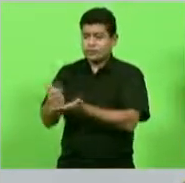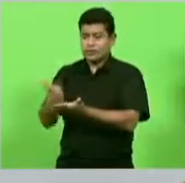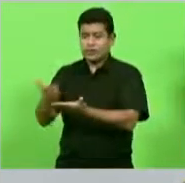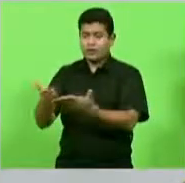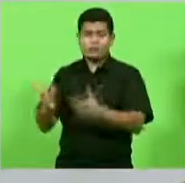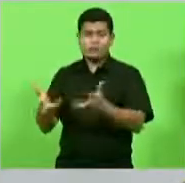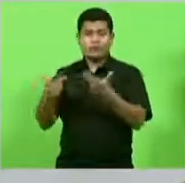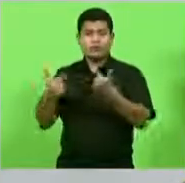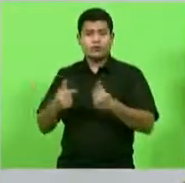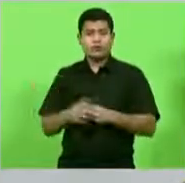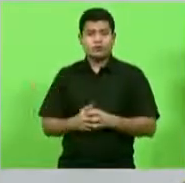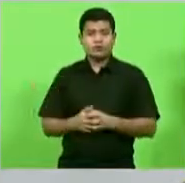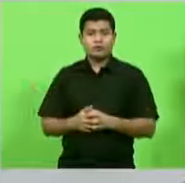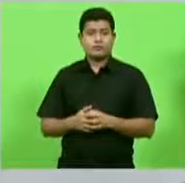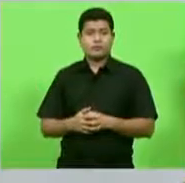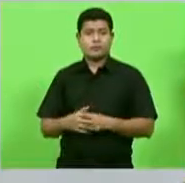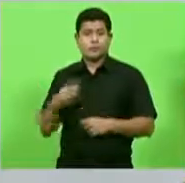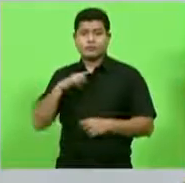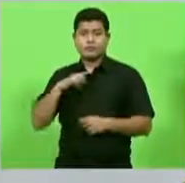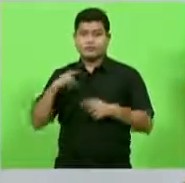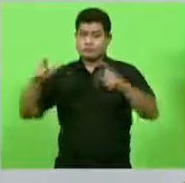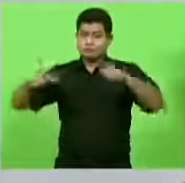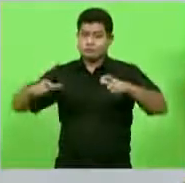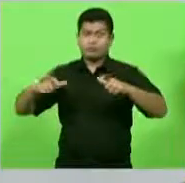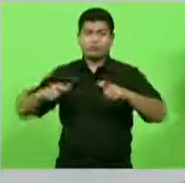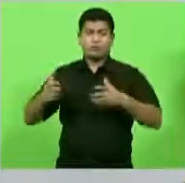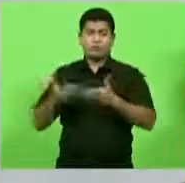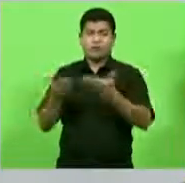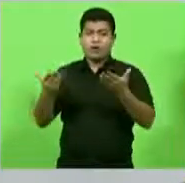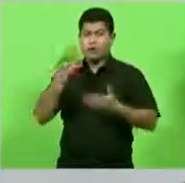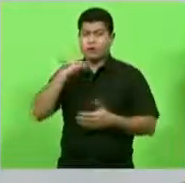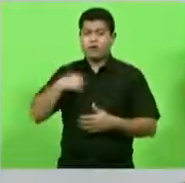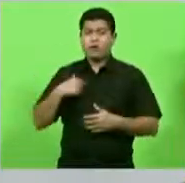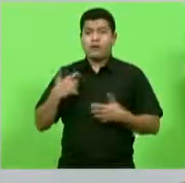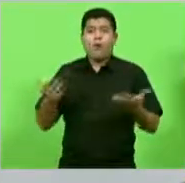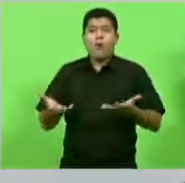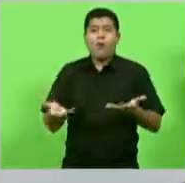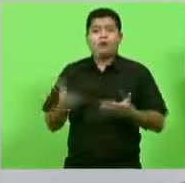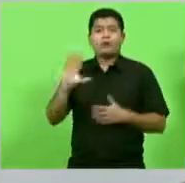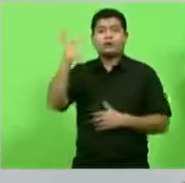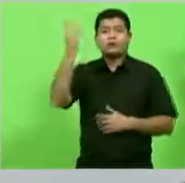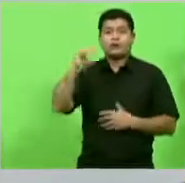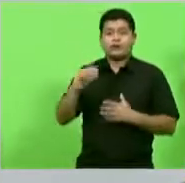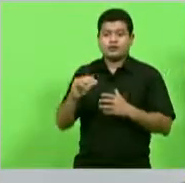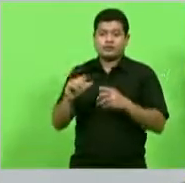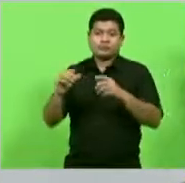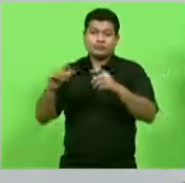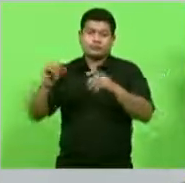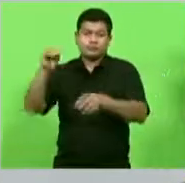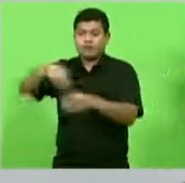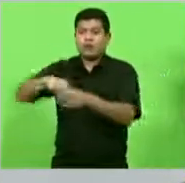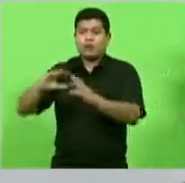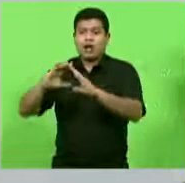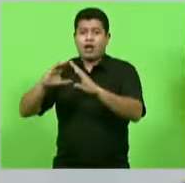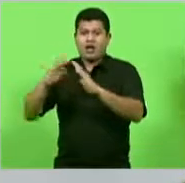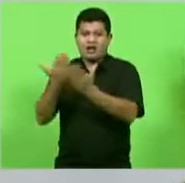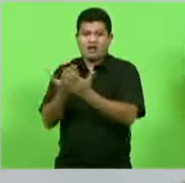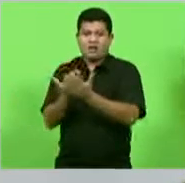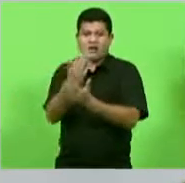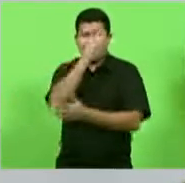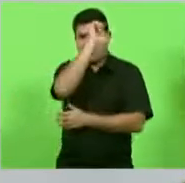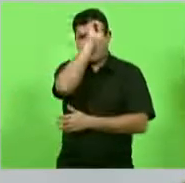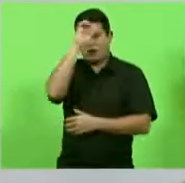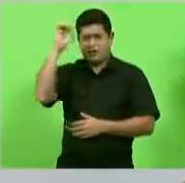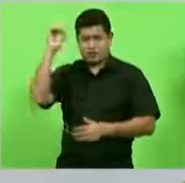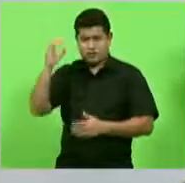onde tem um parque infantil porque hoje o que está acontecendo nas creches? é a criança chega tem a hora